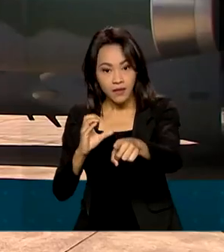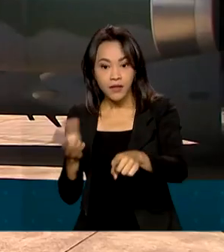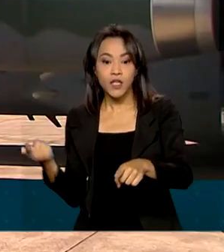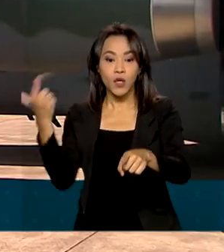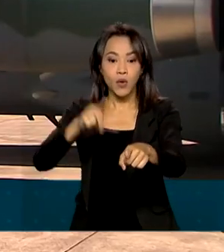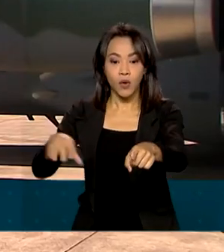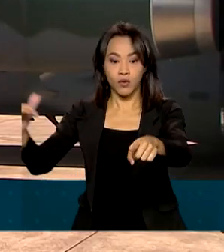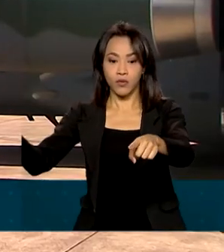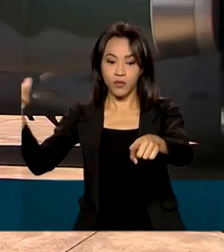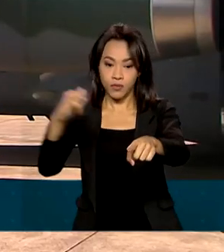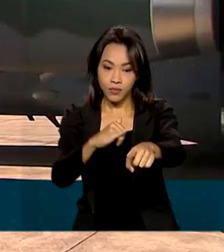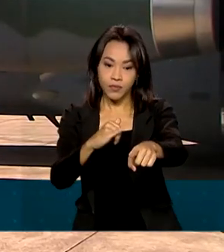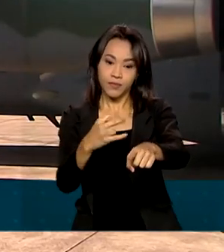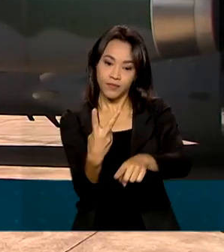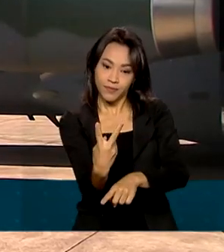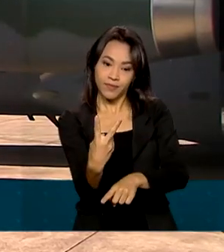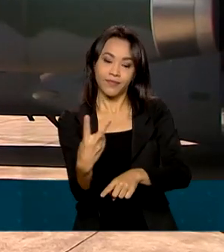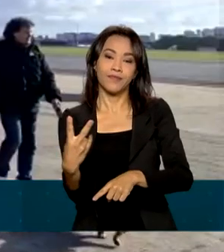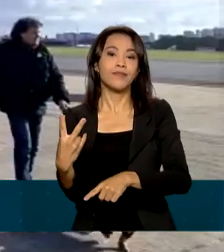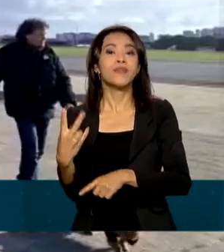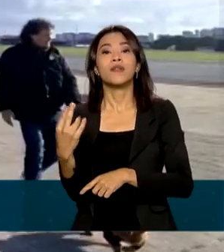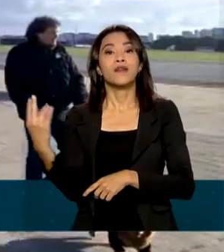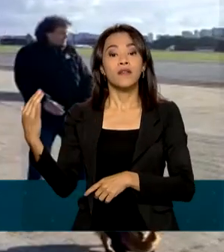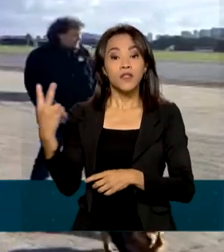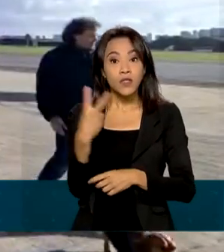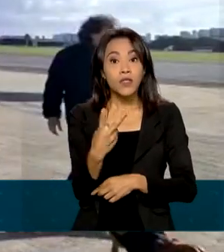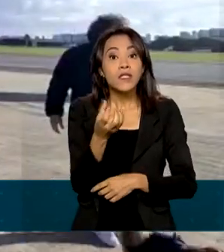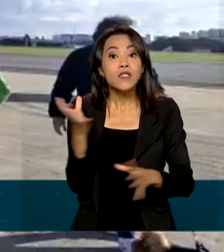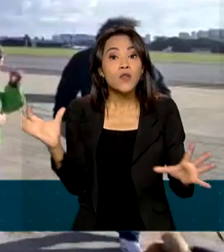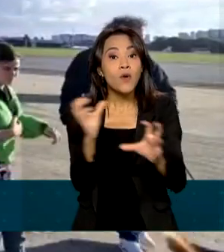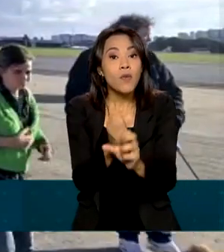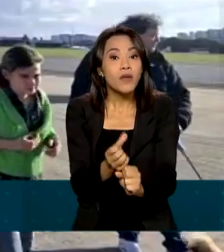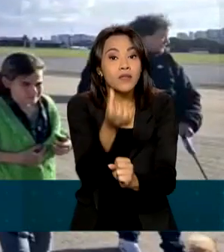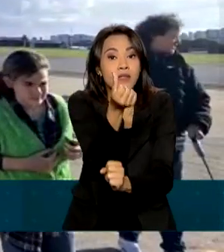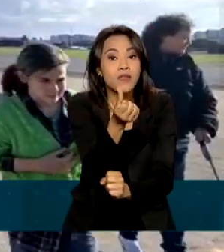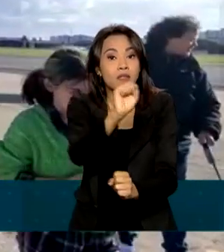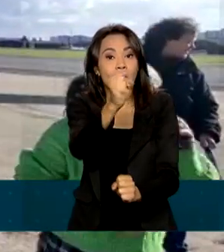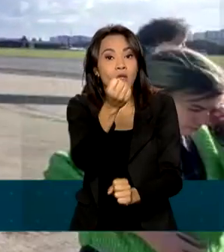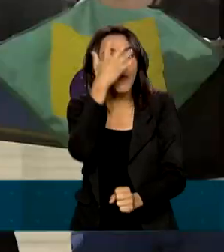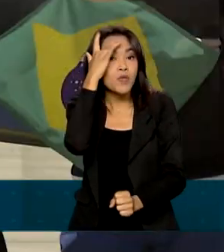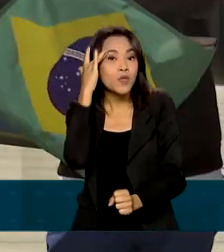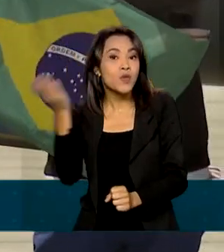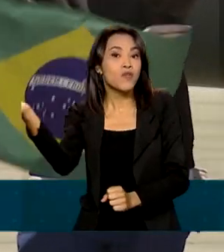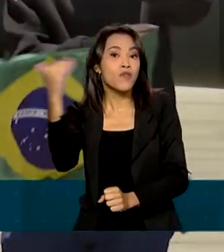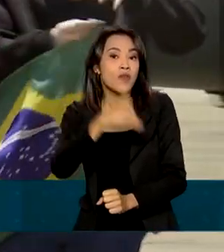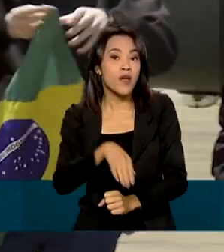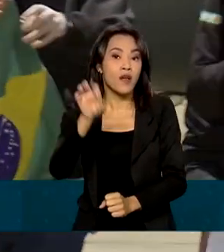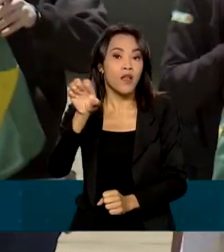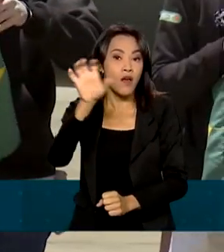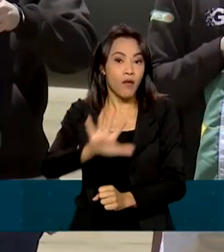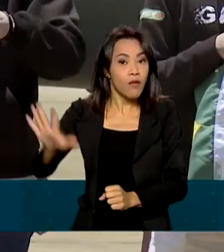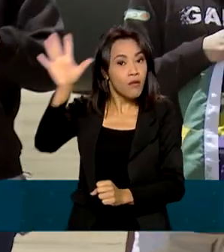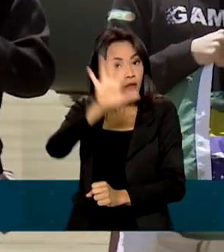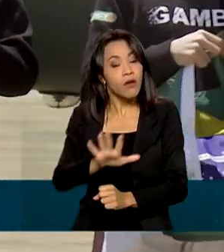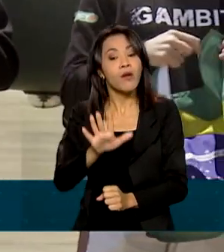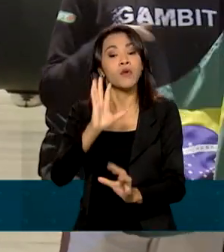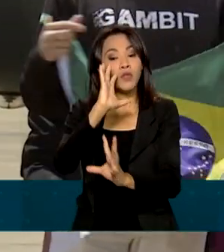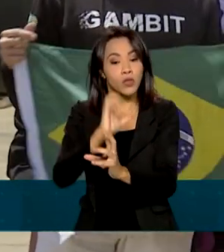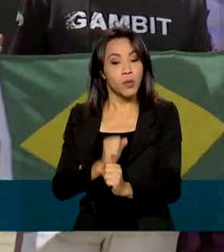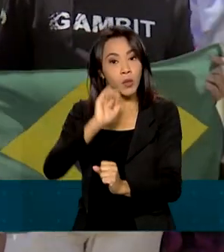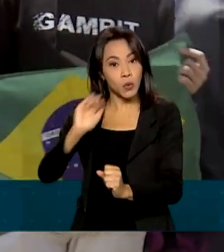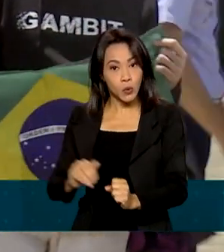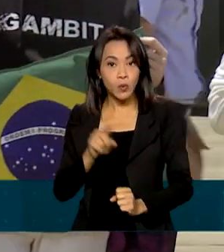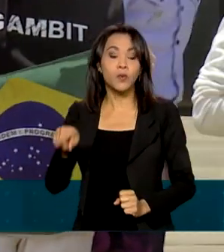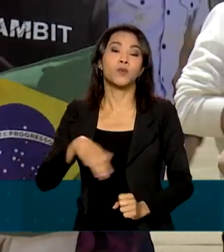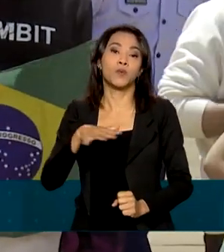e o VC-99B Legacy, trouxeram 68 pessoas da Europa. Desse total, segundo o Ministério da